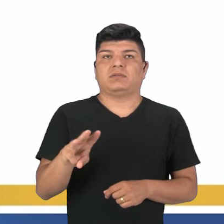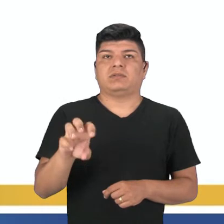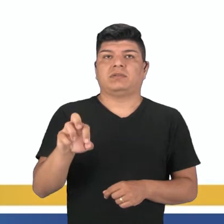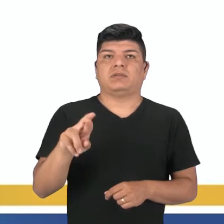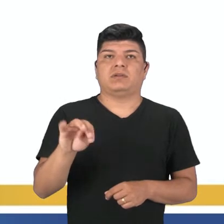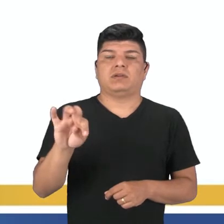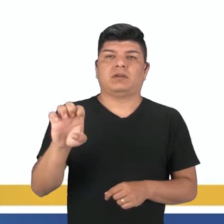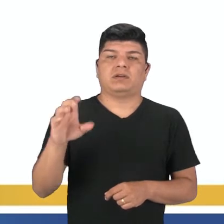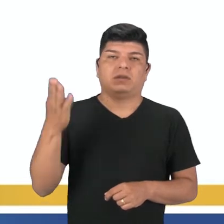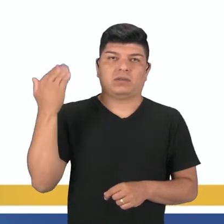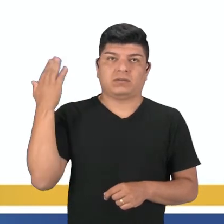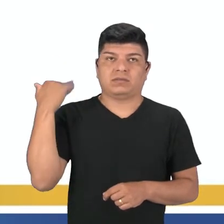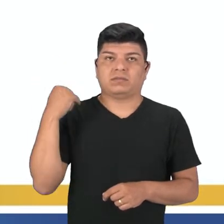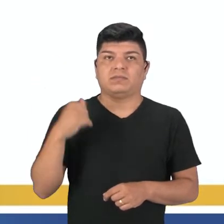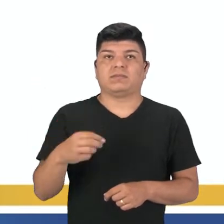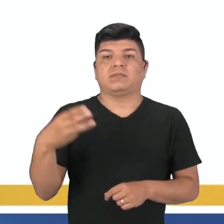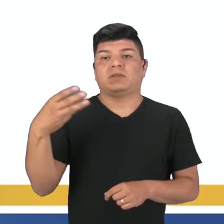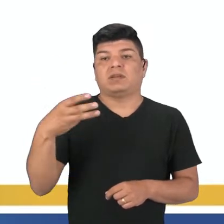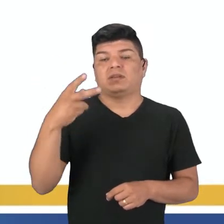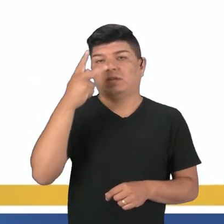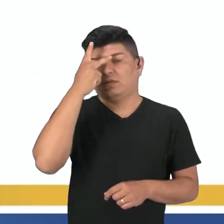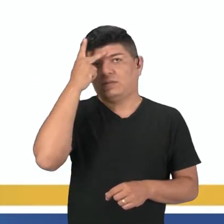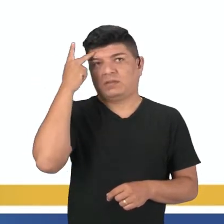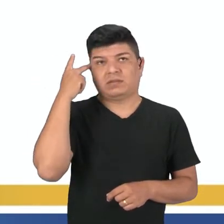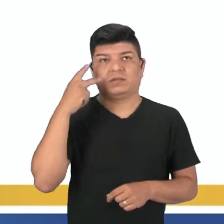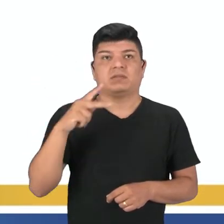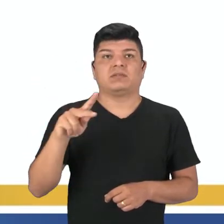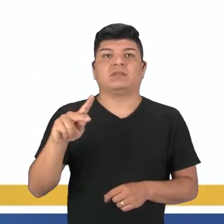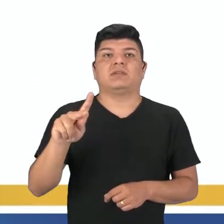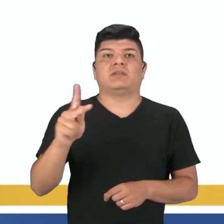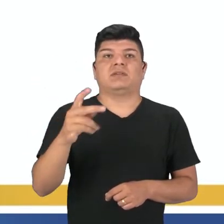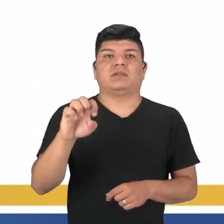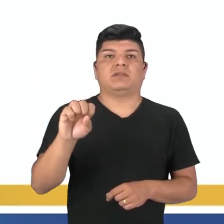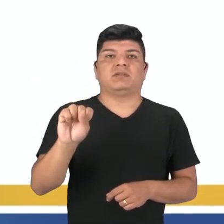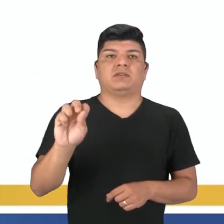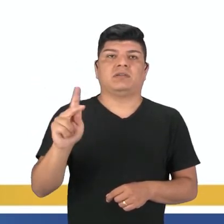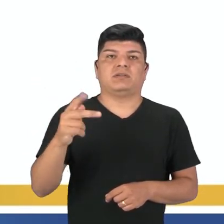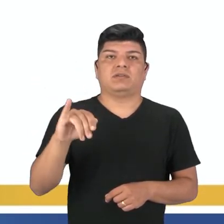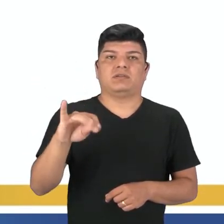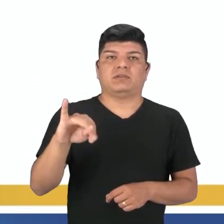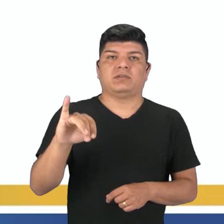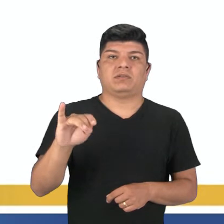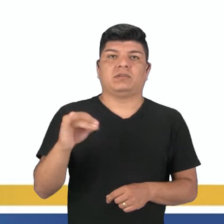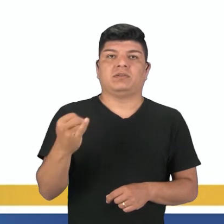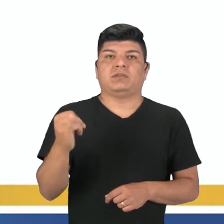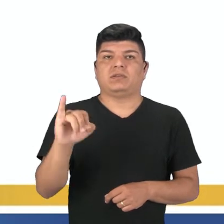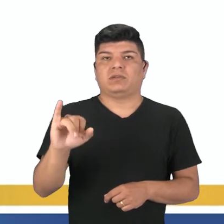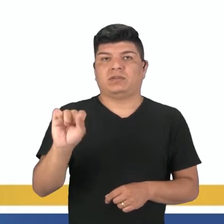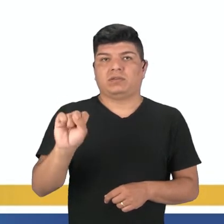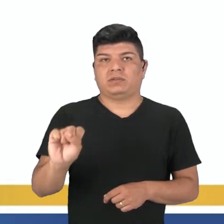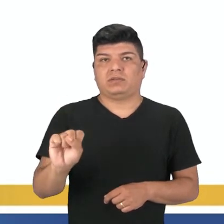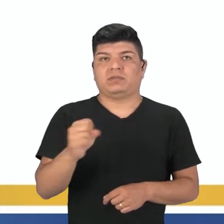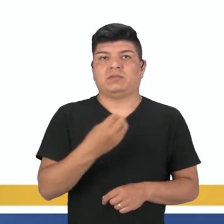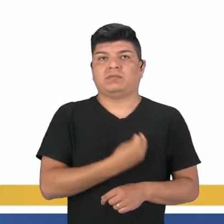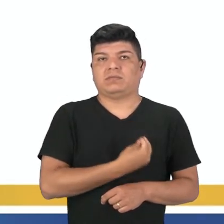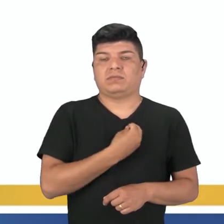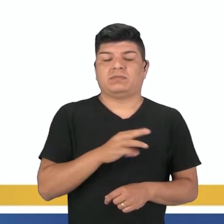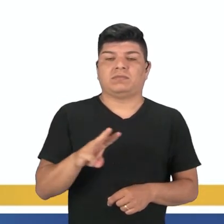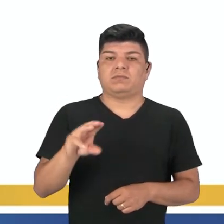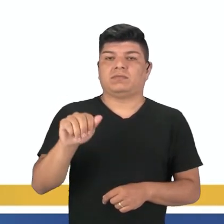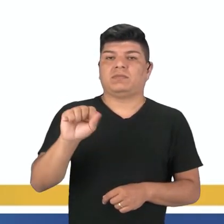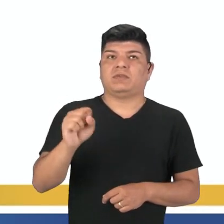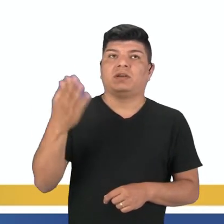were no passado. E para a terceira pessoa, he, she, it, você vai usar is no presente e was no passado, ok?